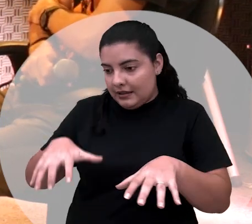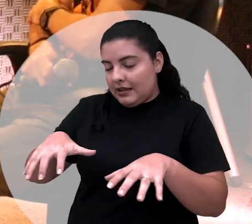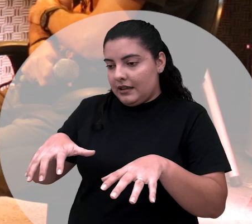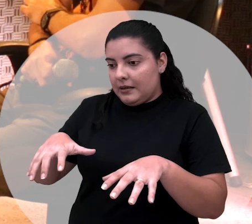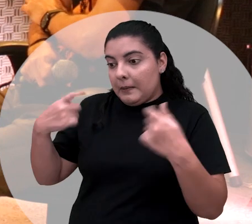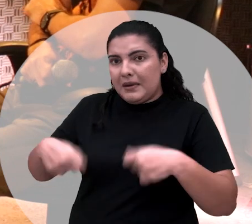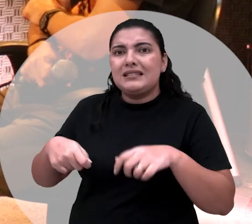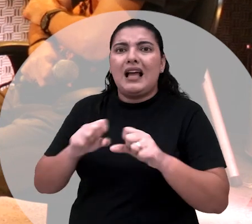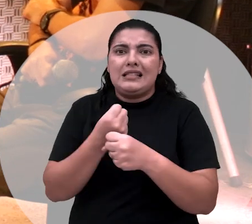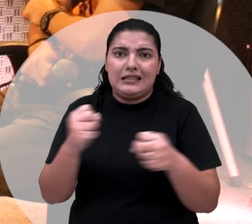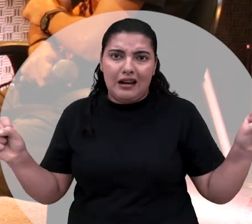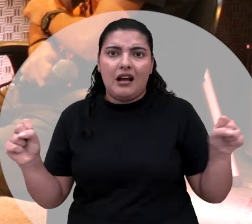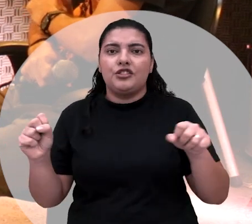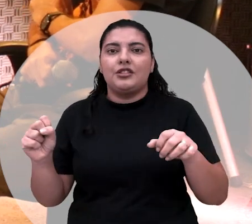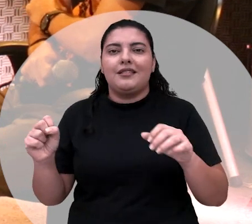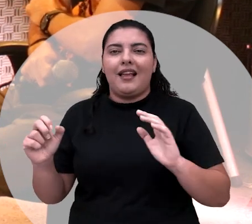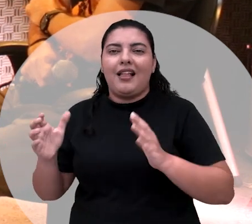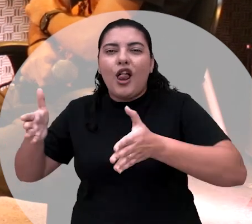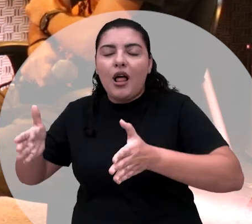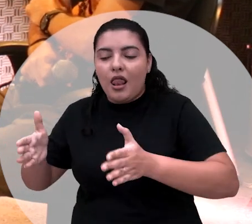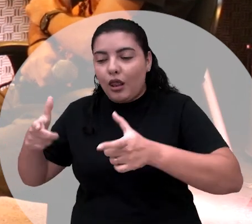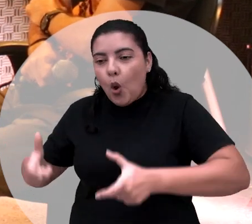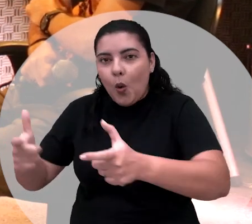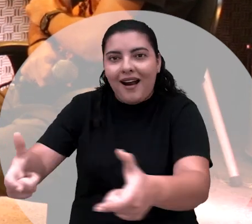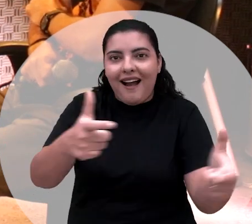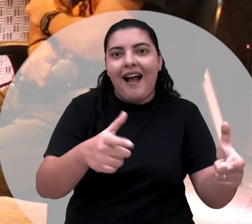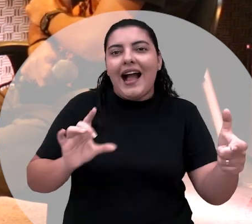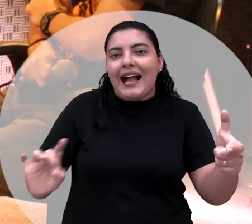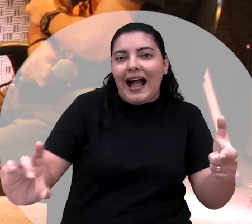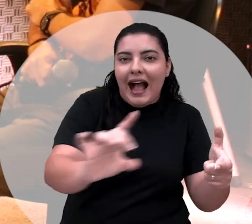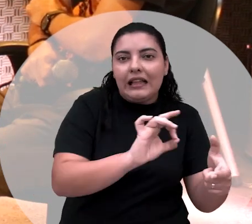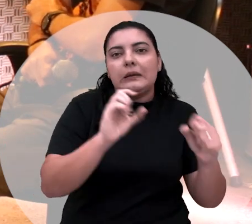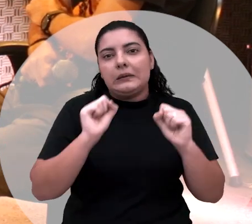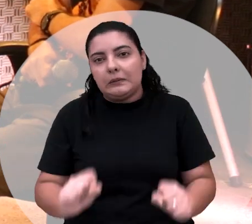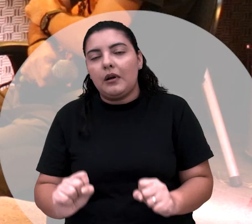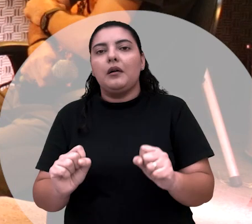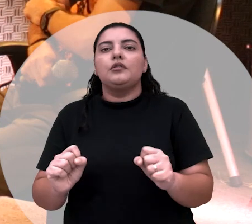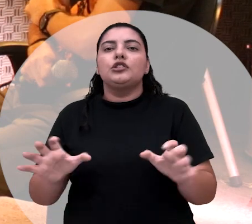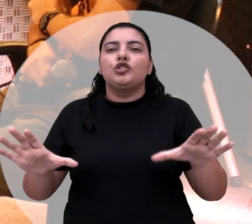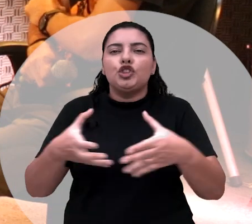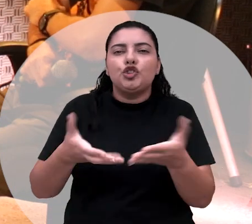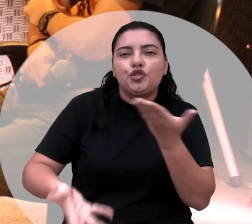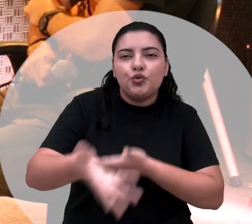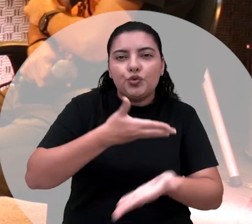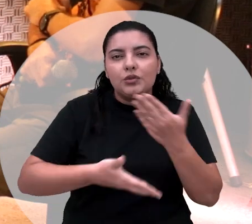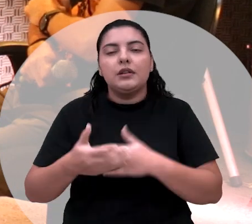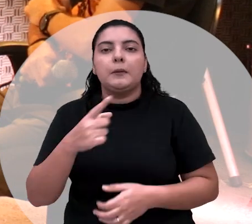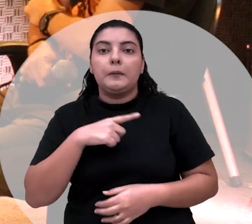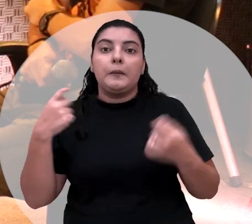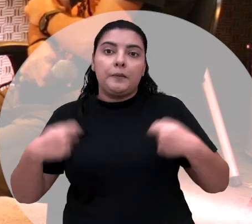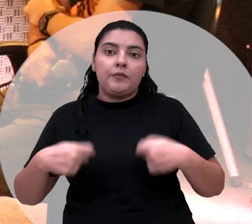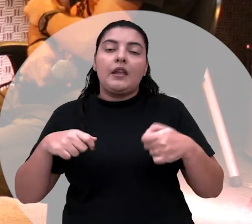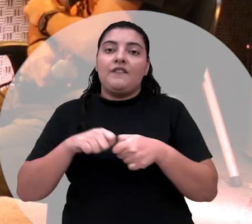requerem um espaço bom onde dê liberdade das pessoas poderem estar todas juntas dentro. É pra